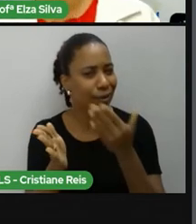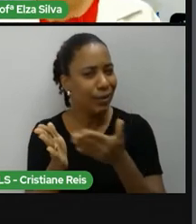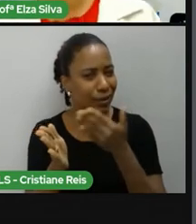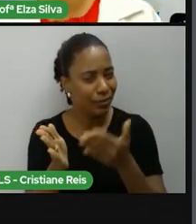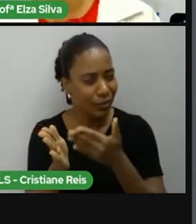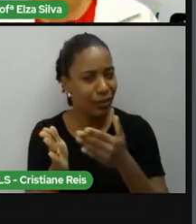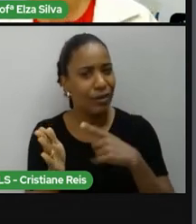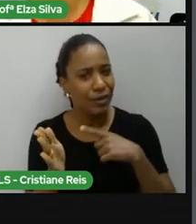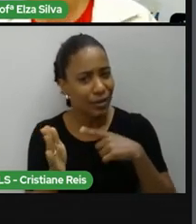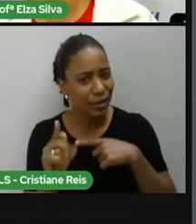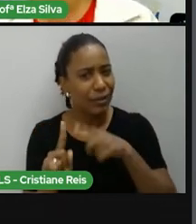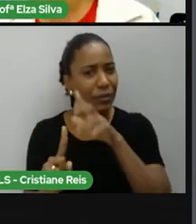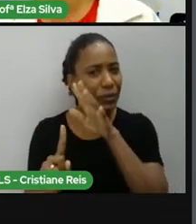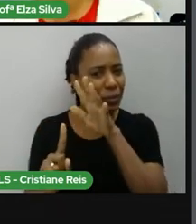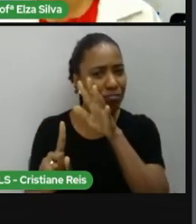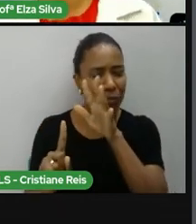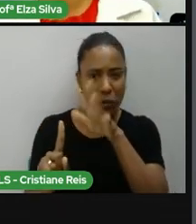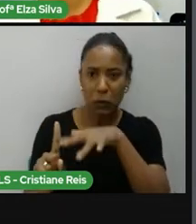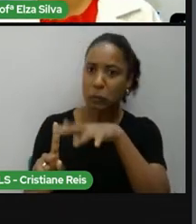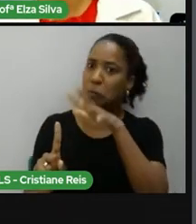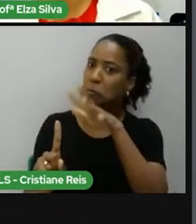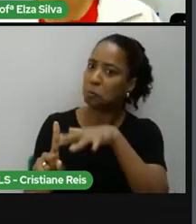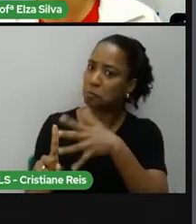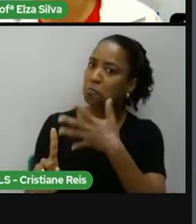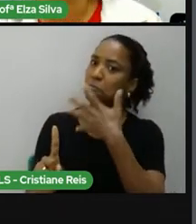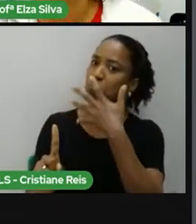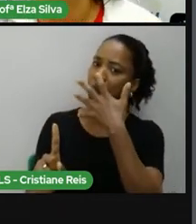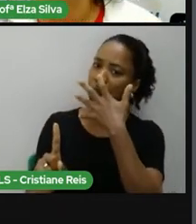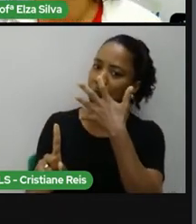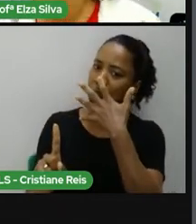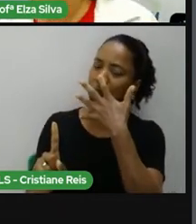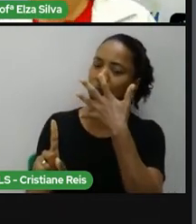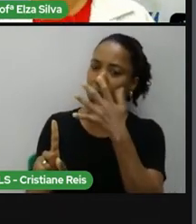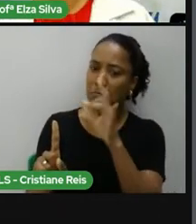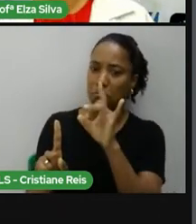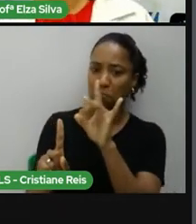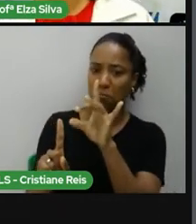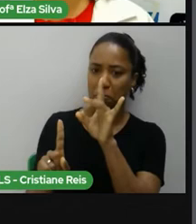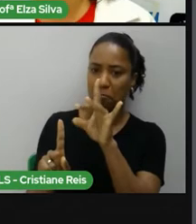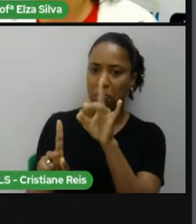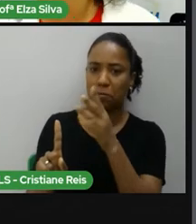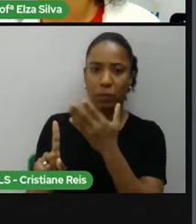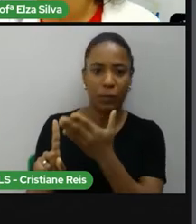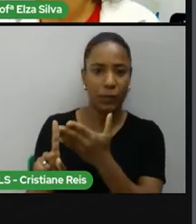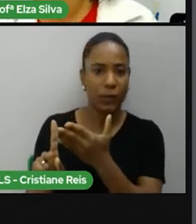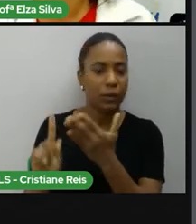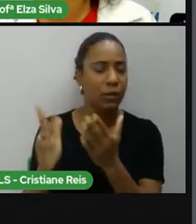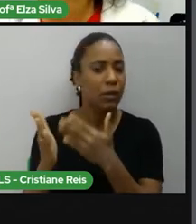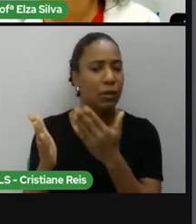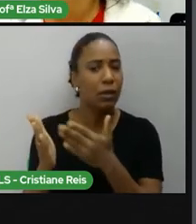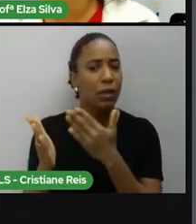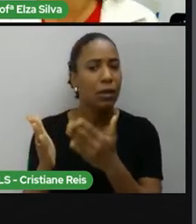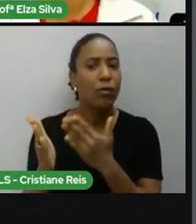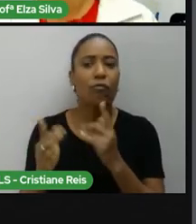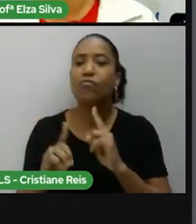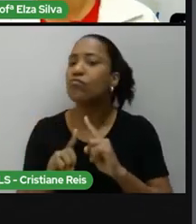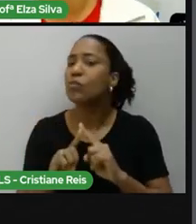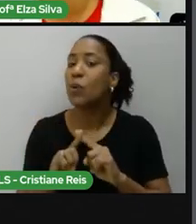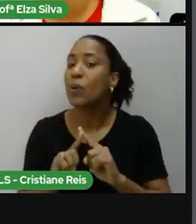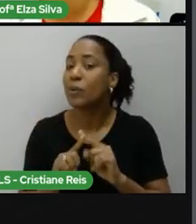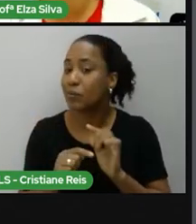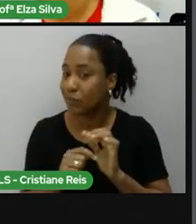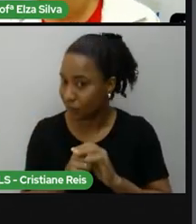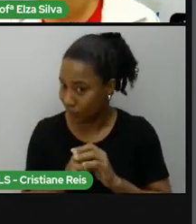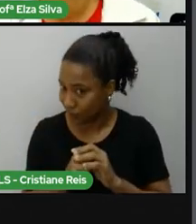pela crítica? Por que que ela teve um destaque dentro da produção literária dessa escritura?